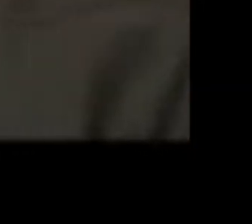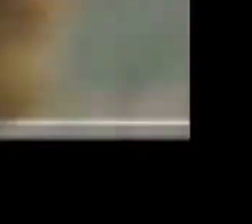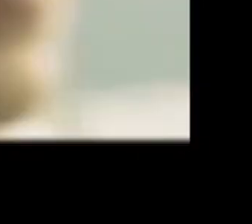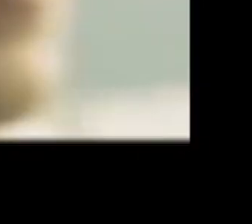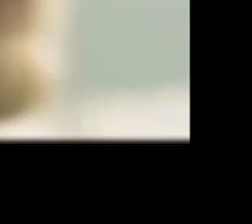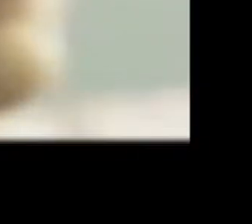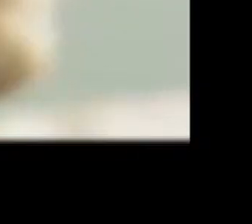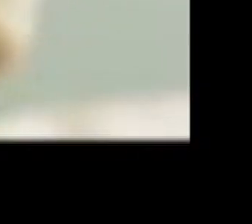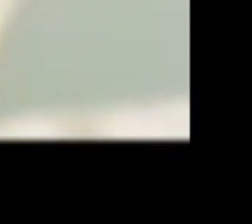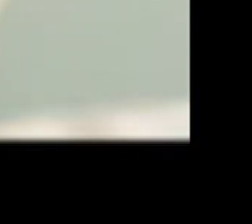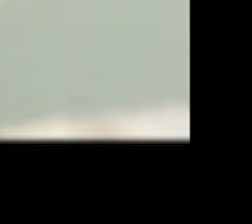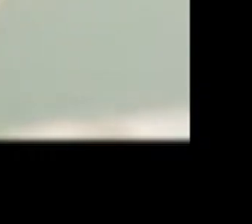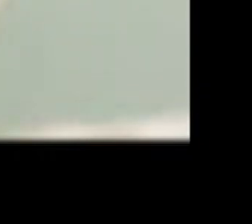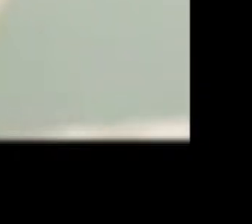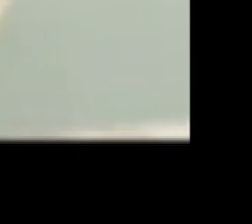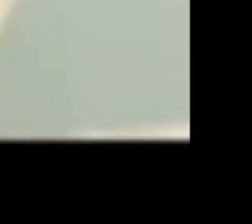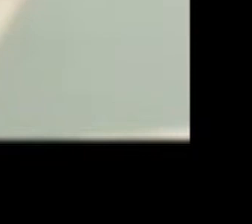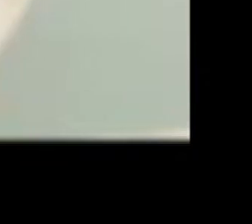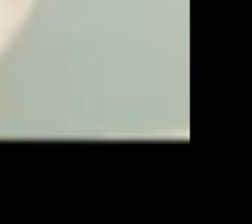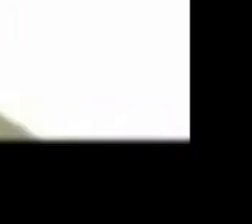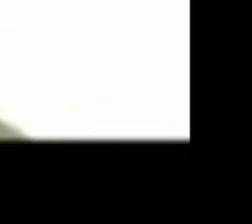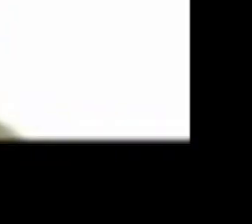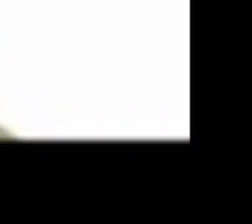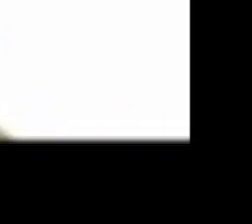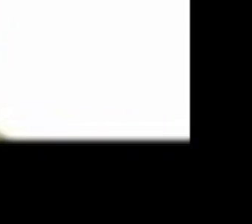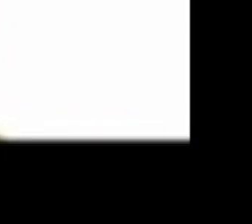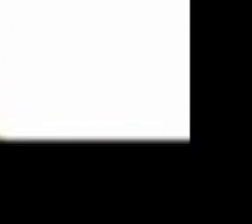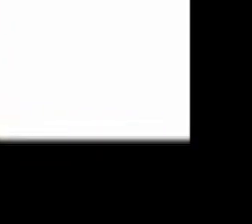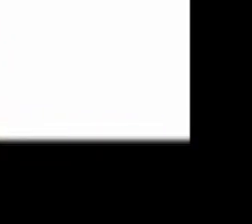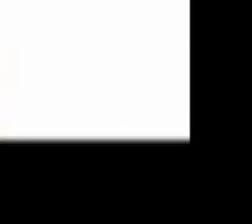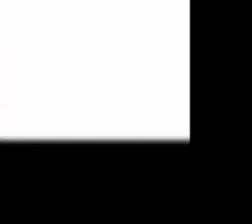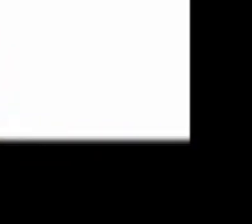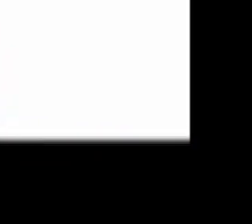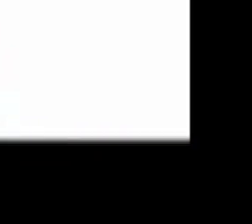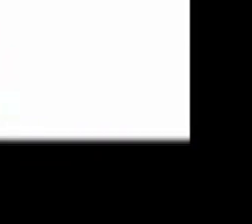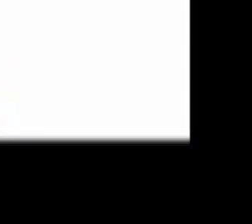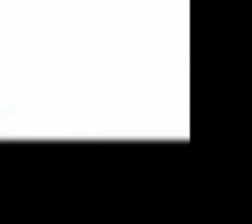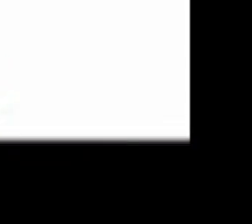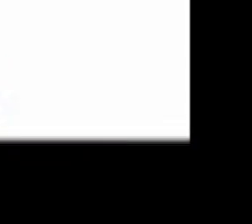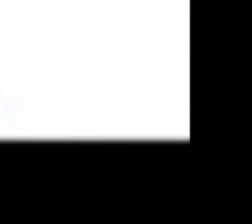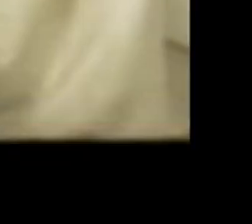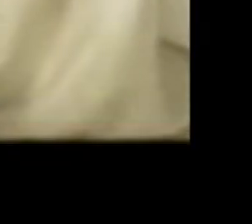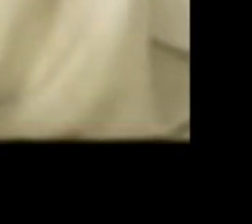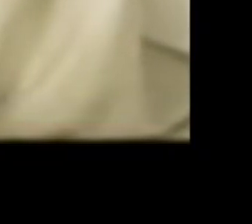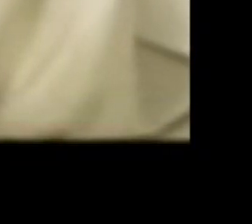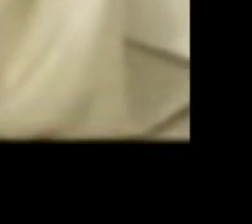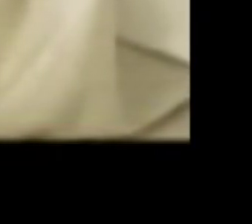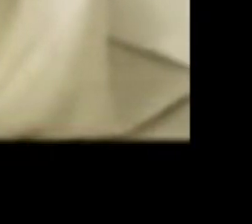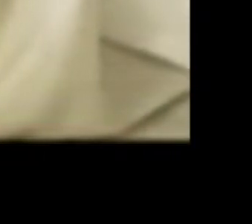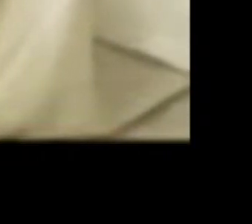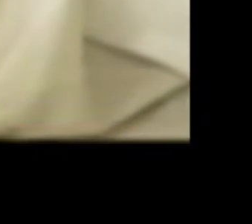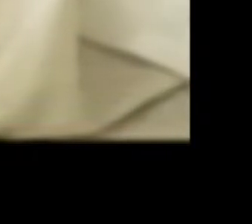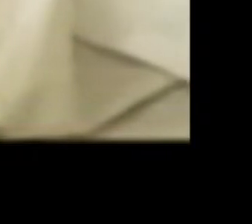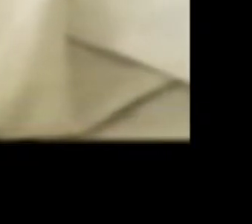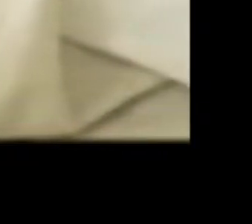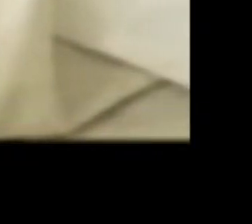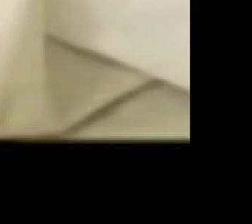palavra de solidariedade para salvar toda uma vida É só assim então